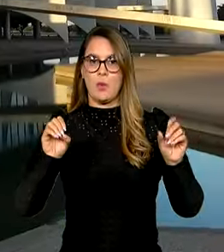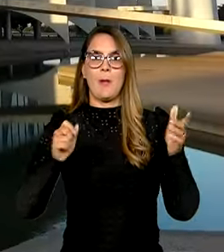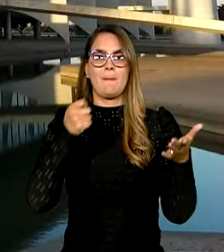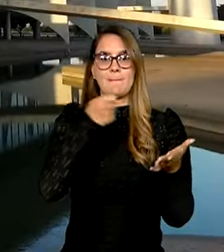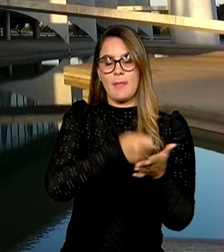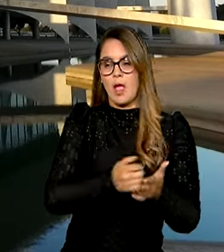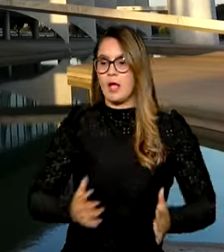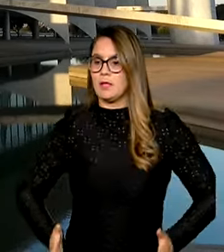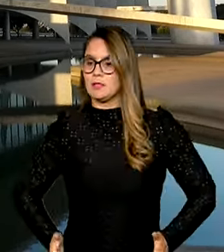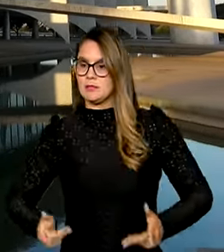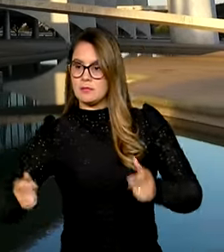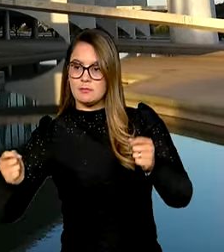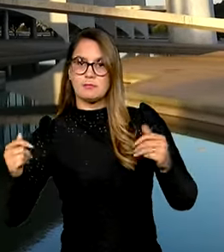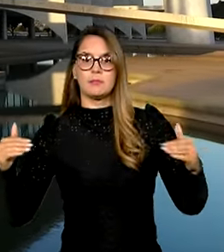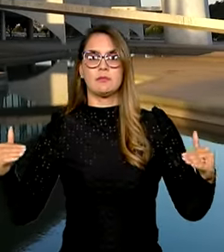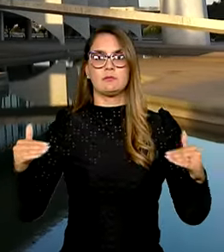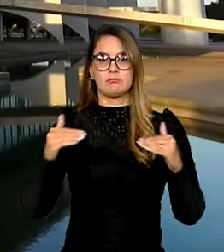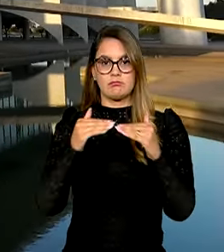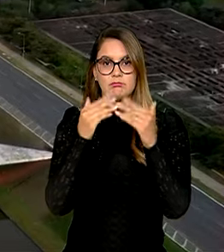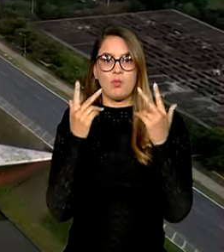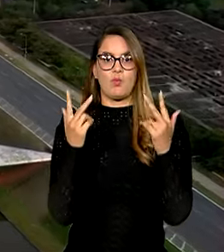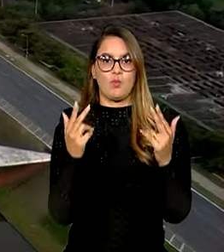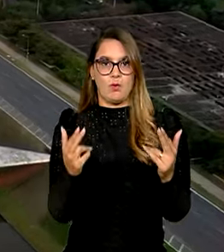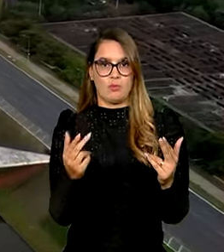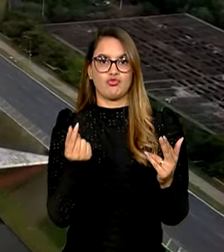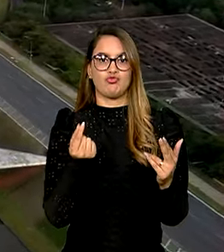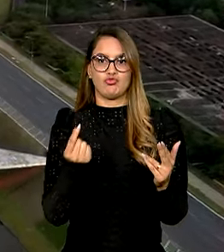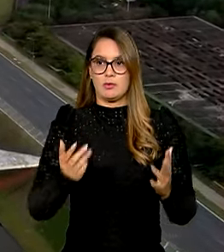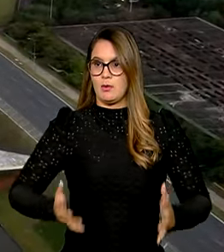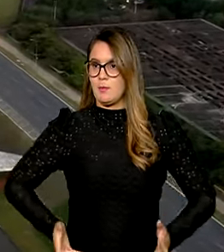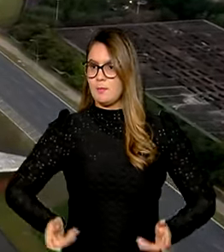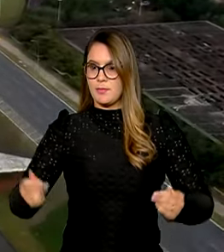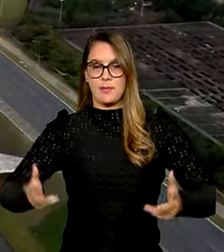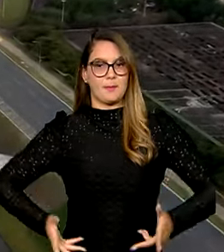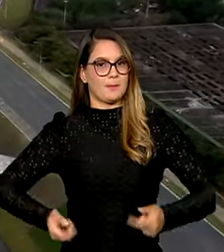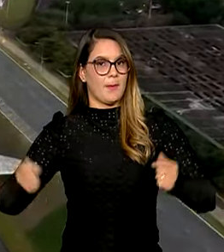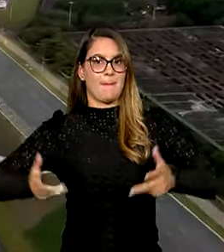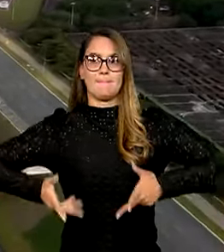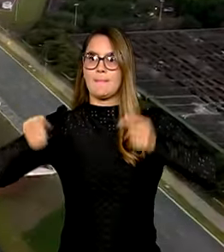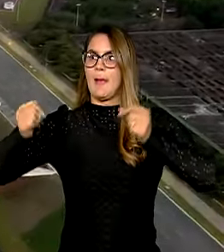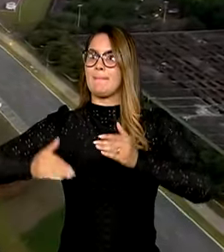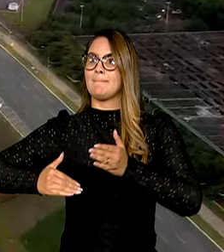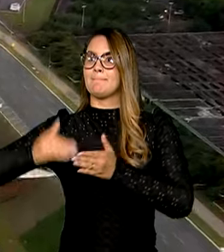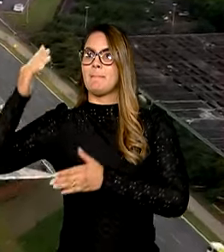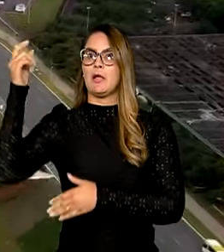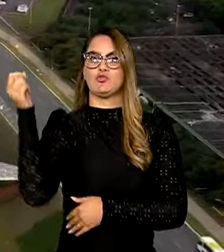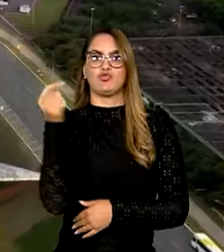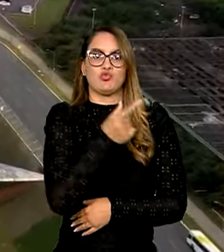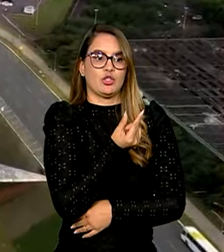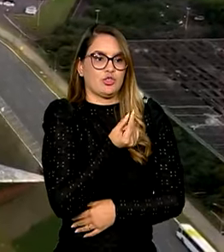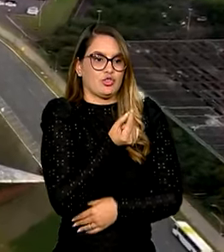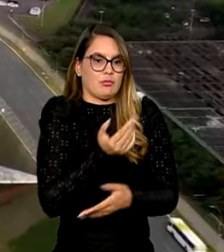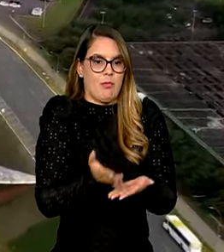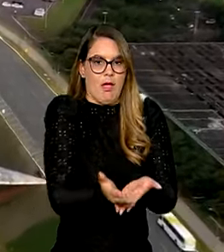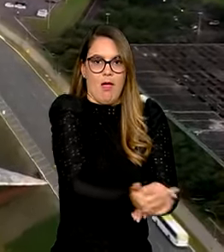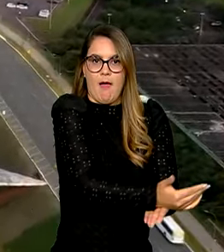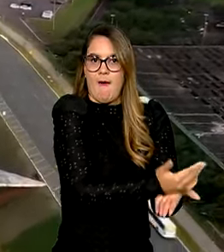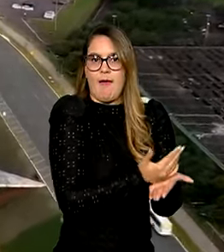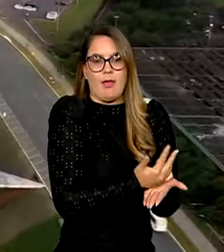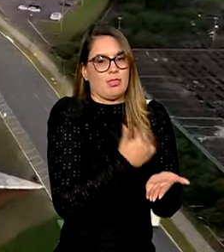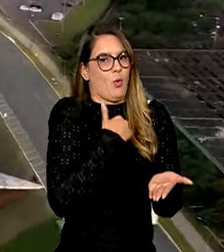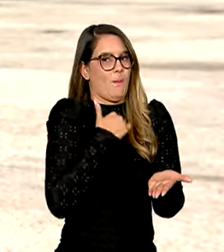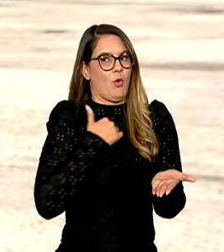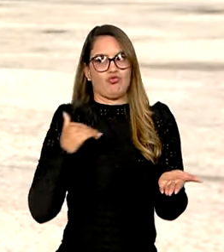ano. Isto quer dizer que os gastos federais não podem ser maiores que o valor arrecadado com tributos e outras